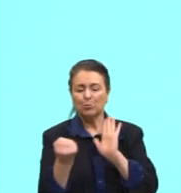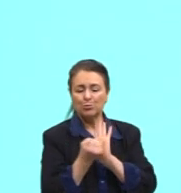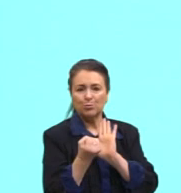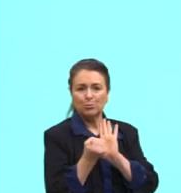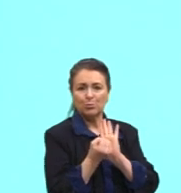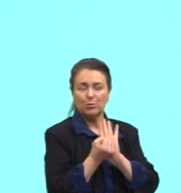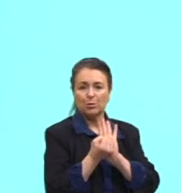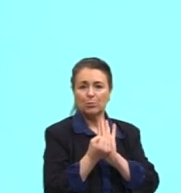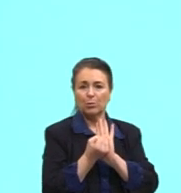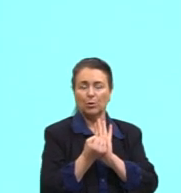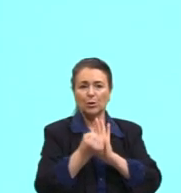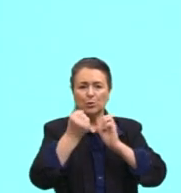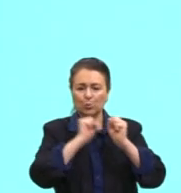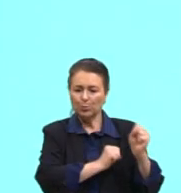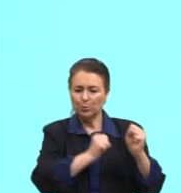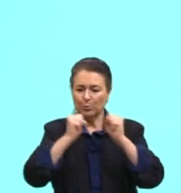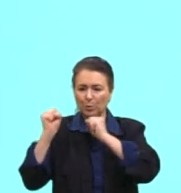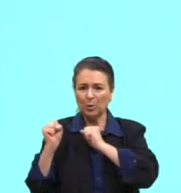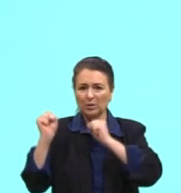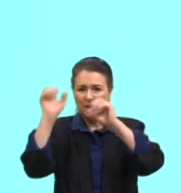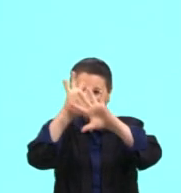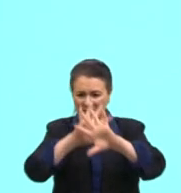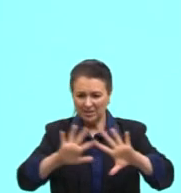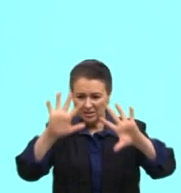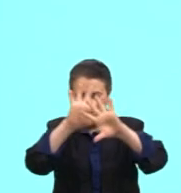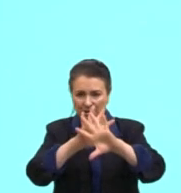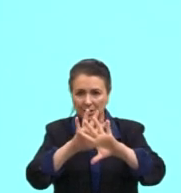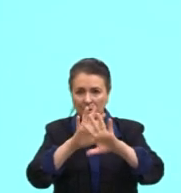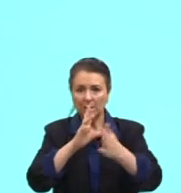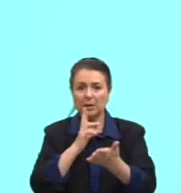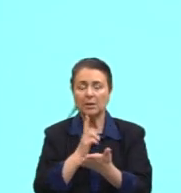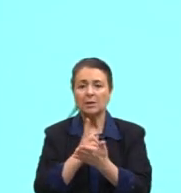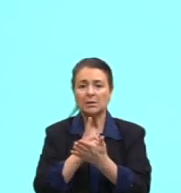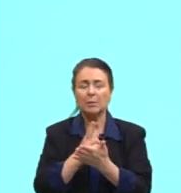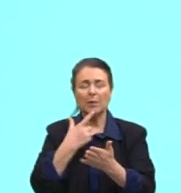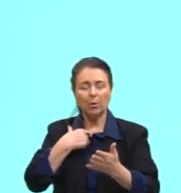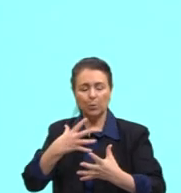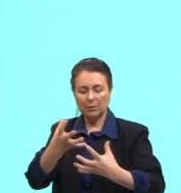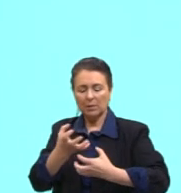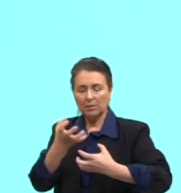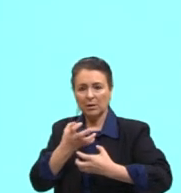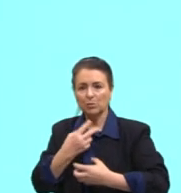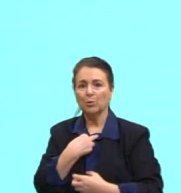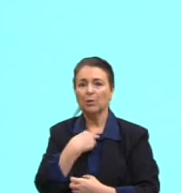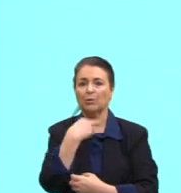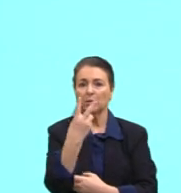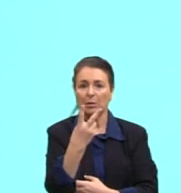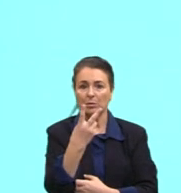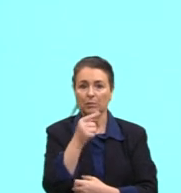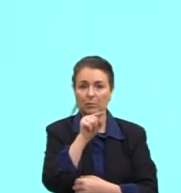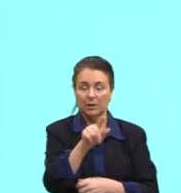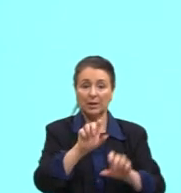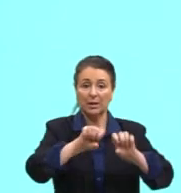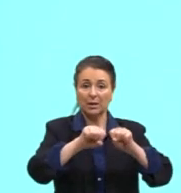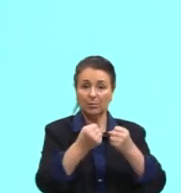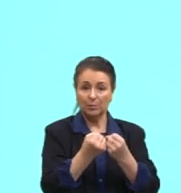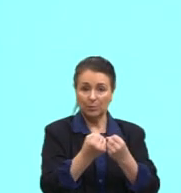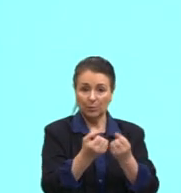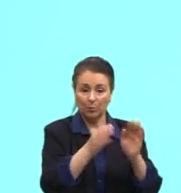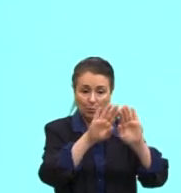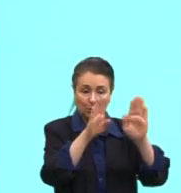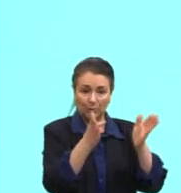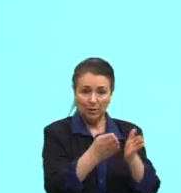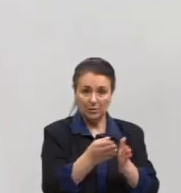teia de poder que tenta hierarquizar desejo e vontade. Você quebrou o vaso pós-moderno?